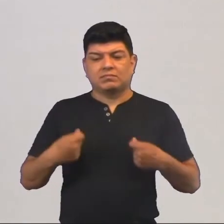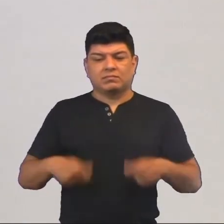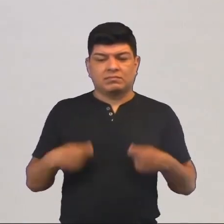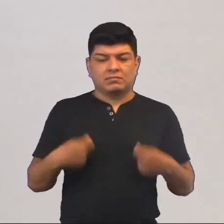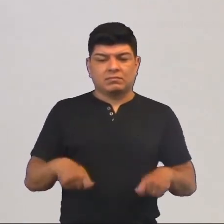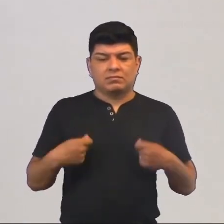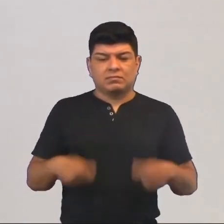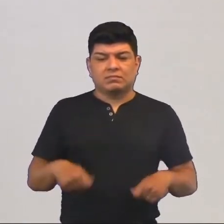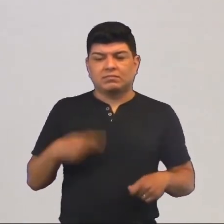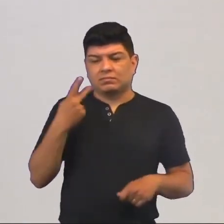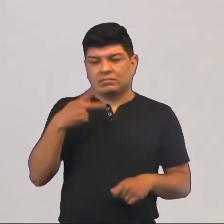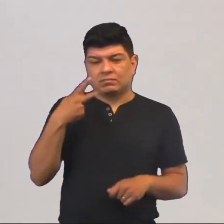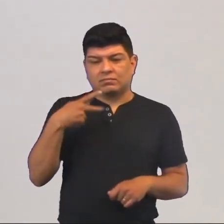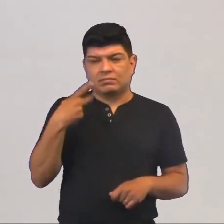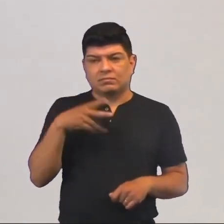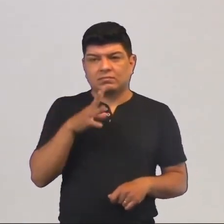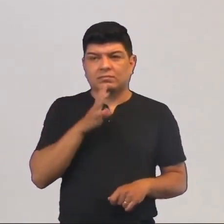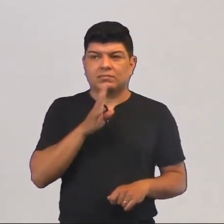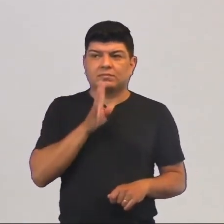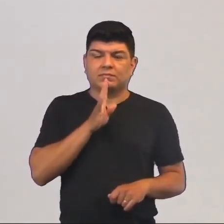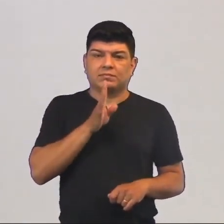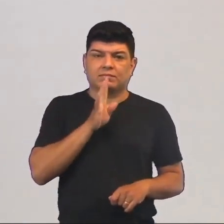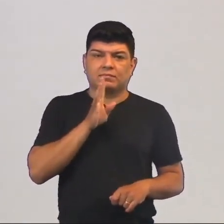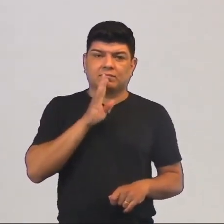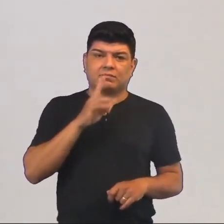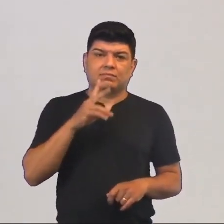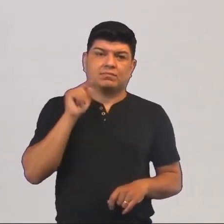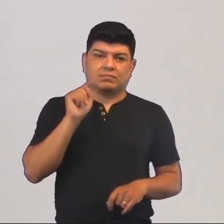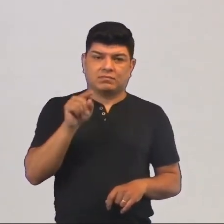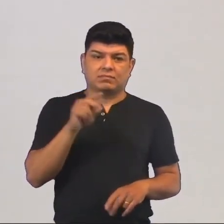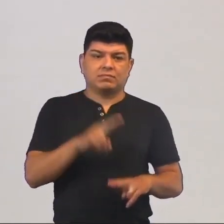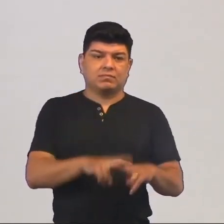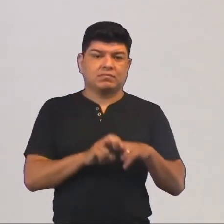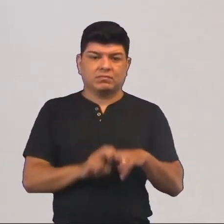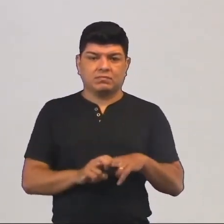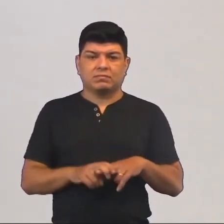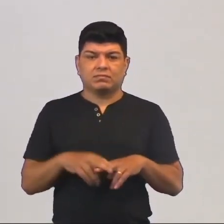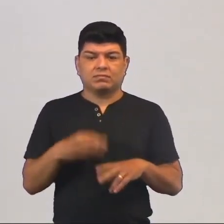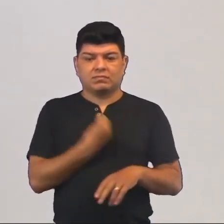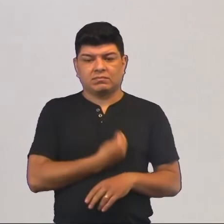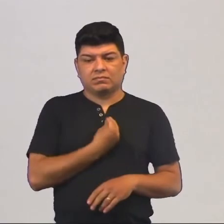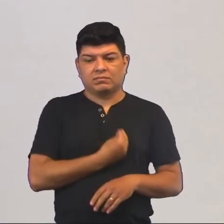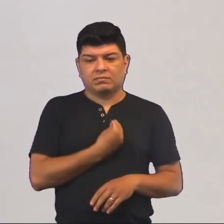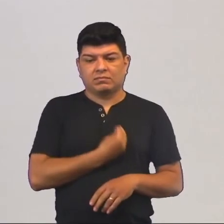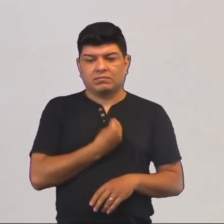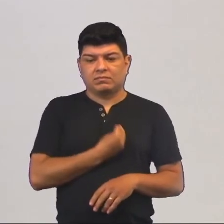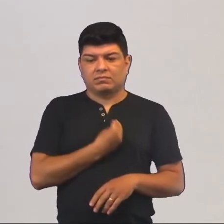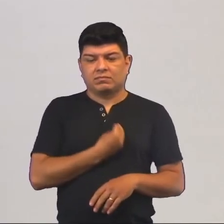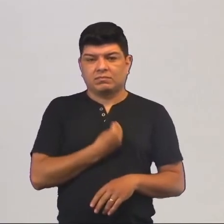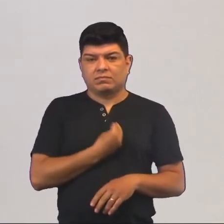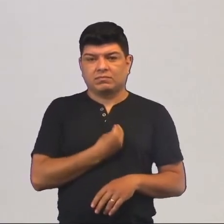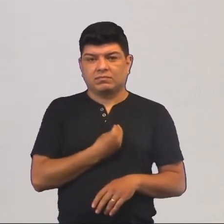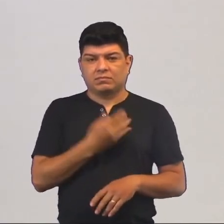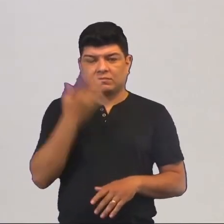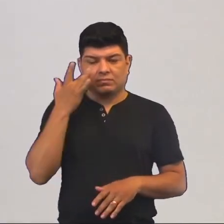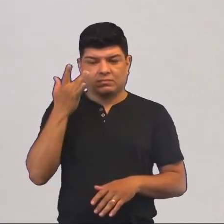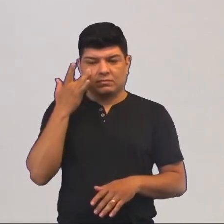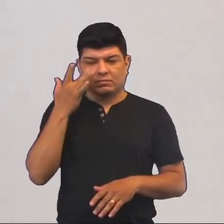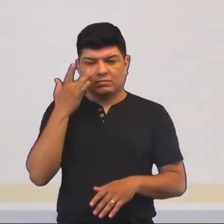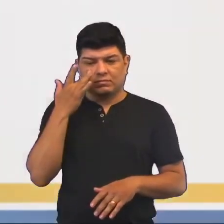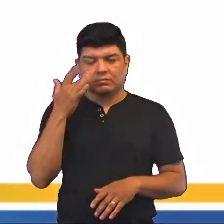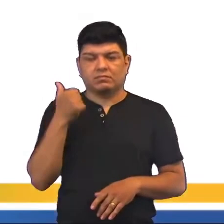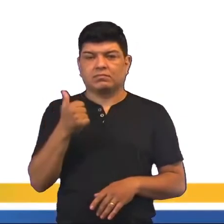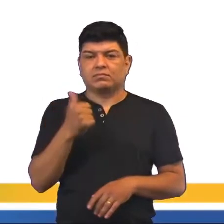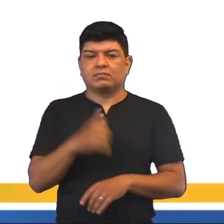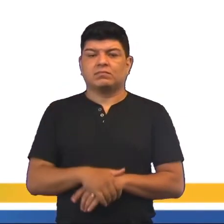precisam ser faladas e precisam ser conhecidas por vocês, né? Por isso que nós estamos aqui para trazer essas informações.